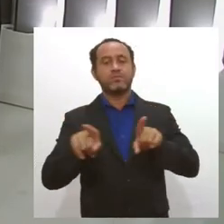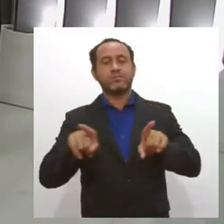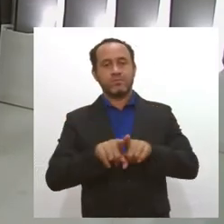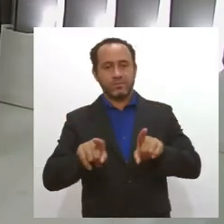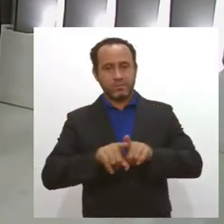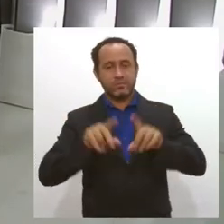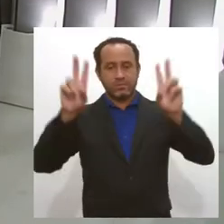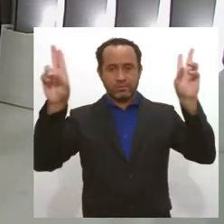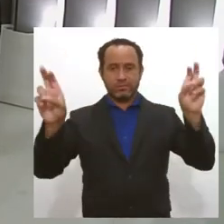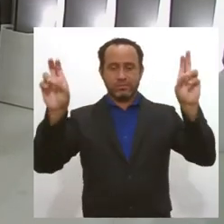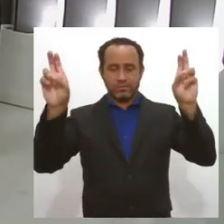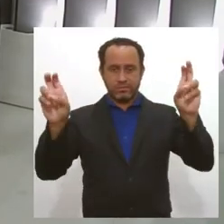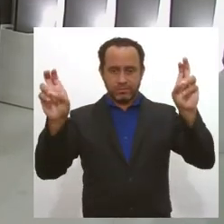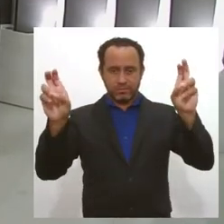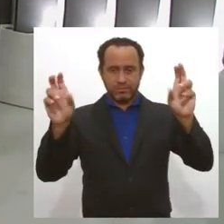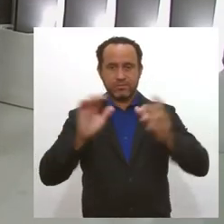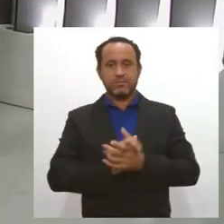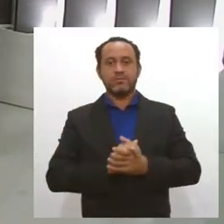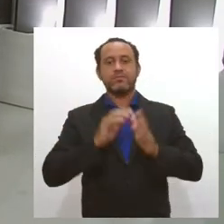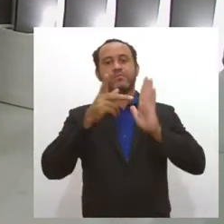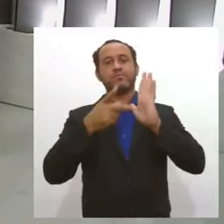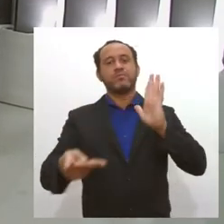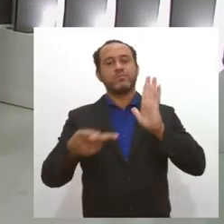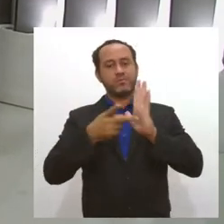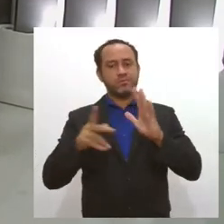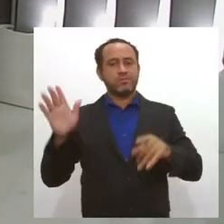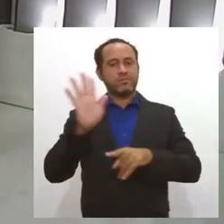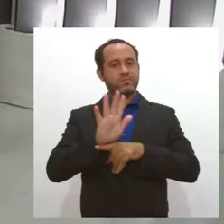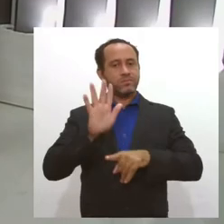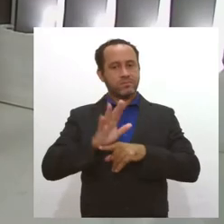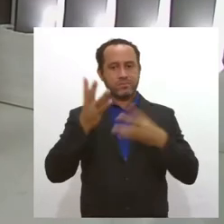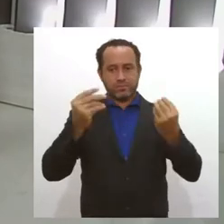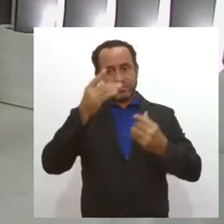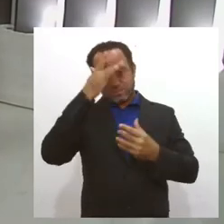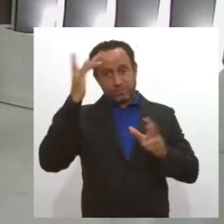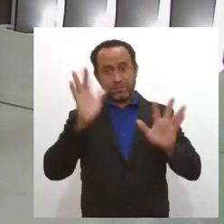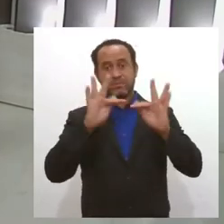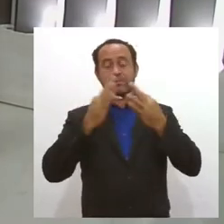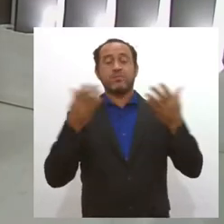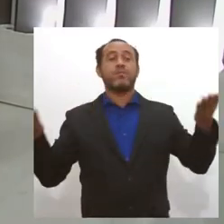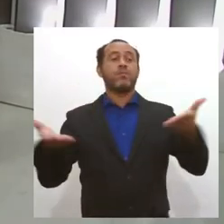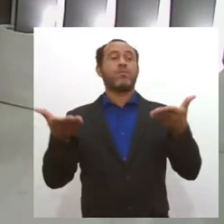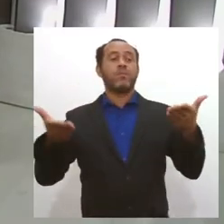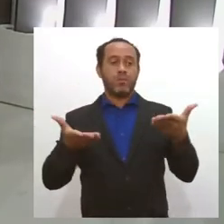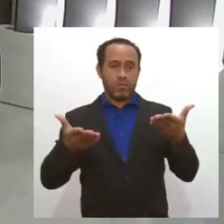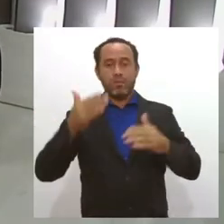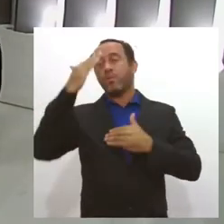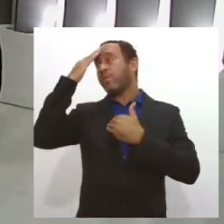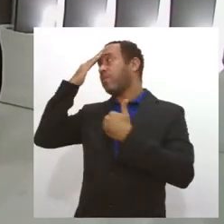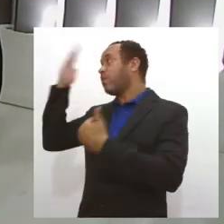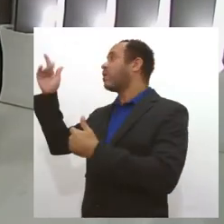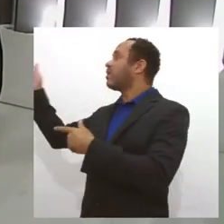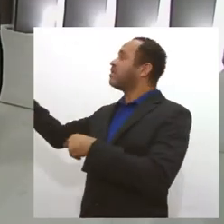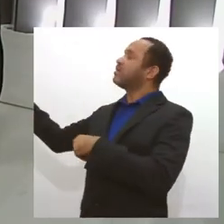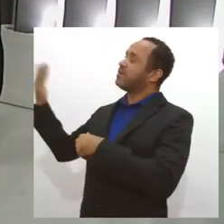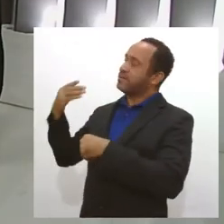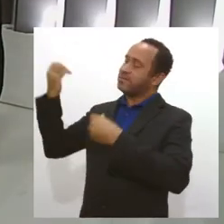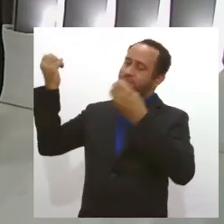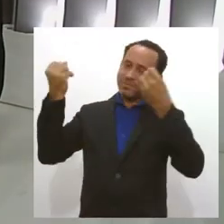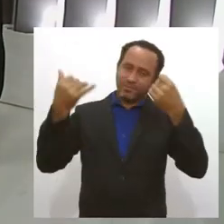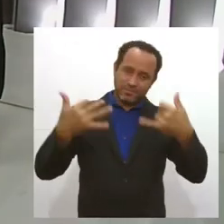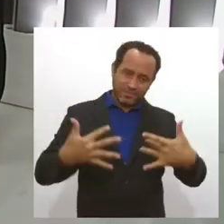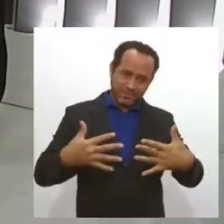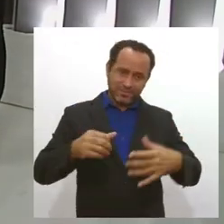assunto com relação ao projeto vai beneficiar muitas pessoas muitas famílias nesse momento eu agradeço pela sua participação no nosso